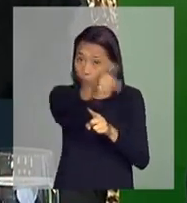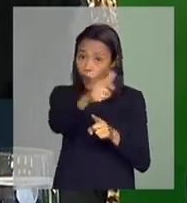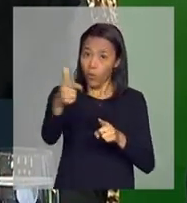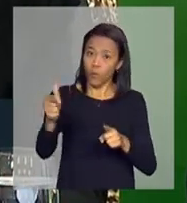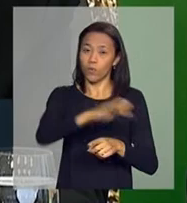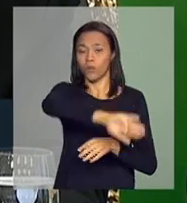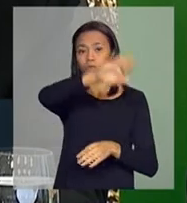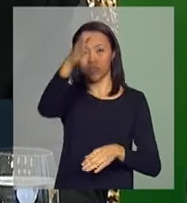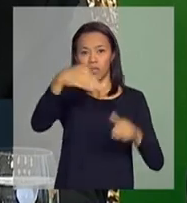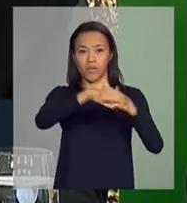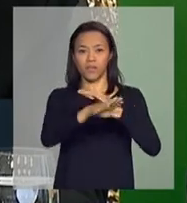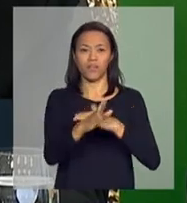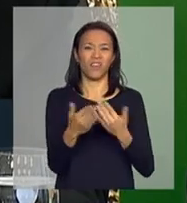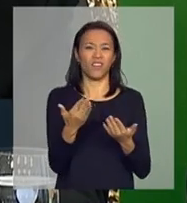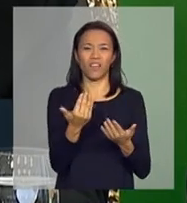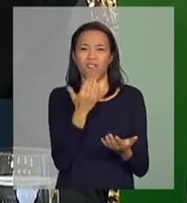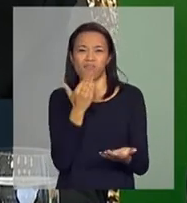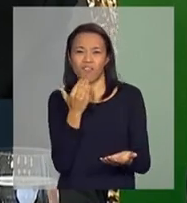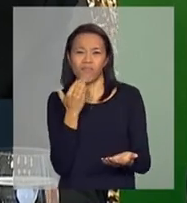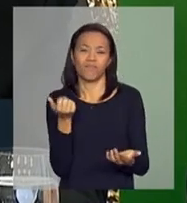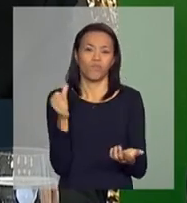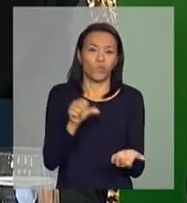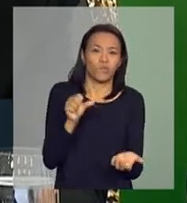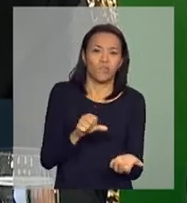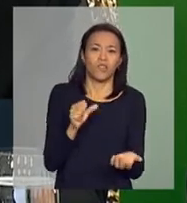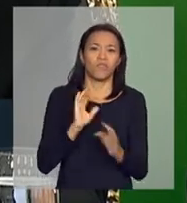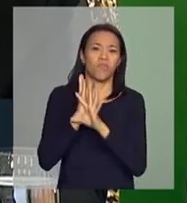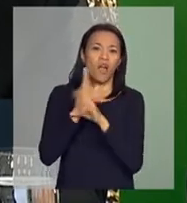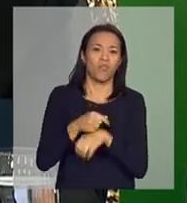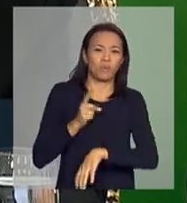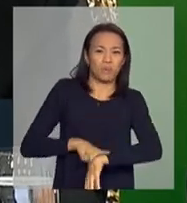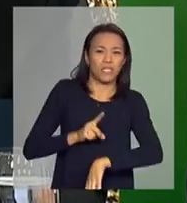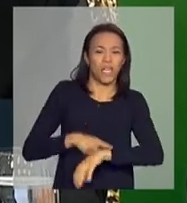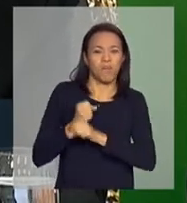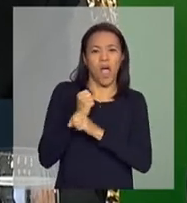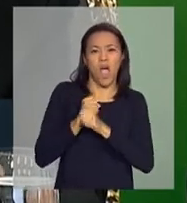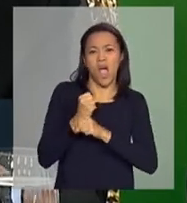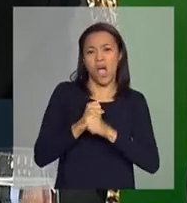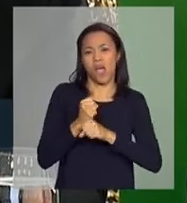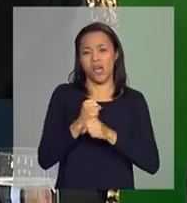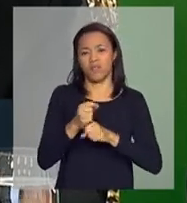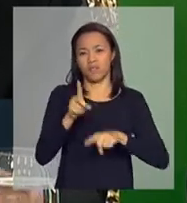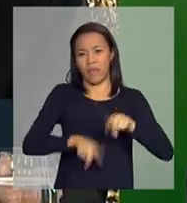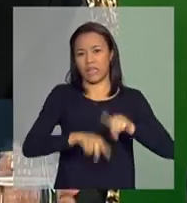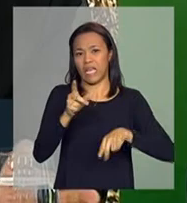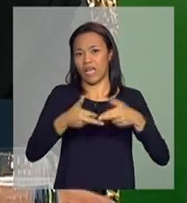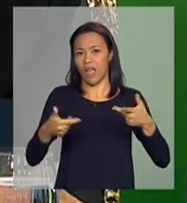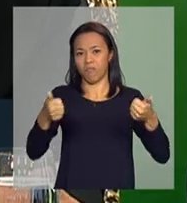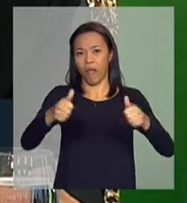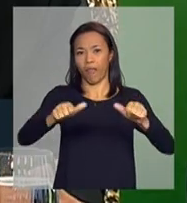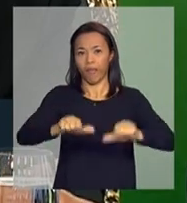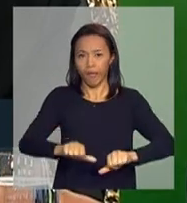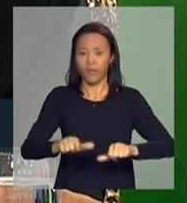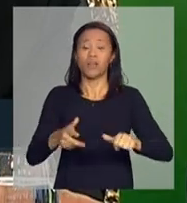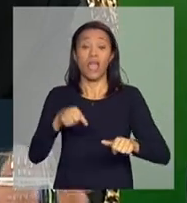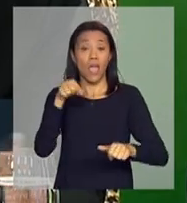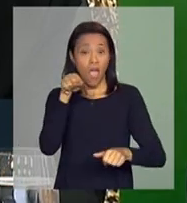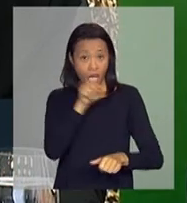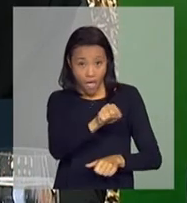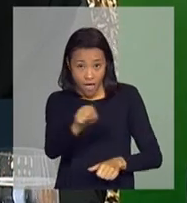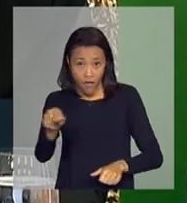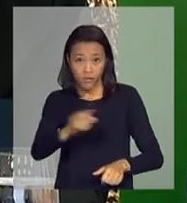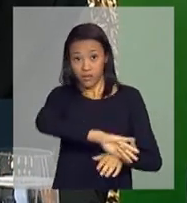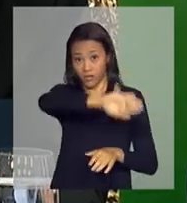hoje estragados, por o longo do ano estragando seus equipamentos, suas estruturas, esses armazéns serão